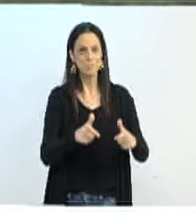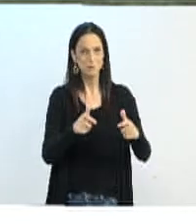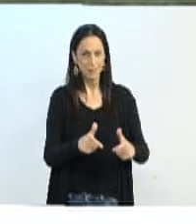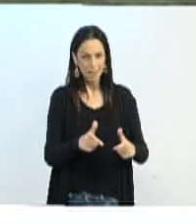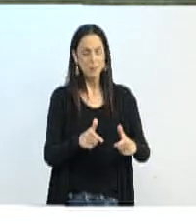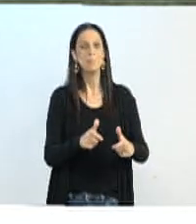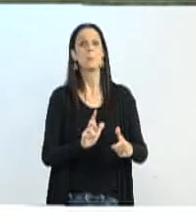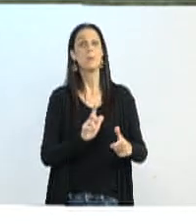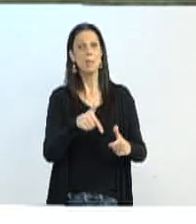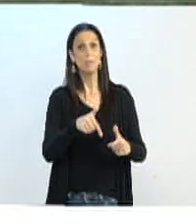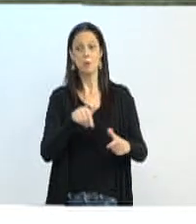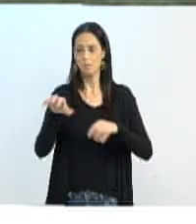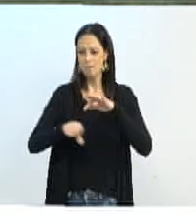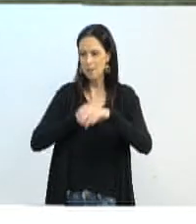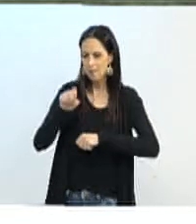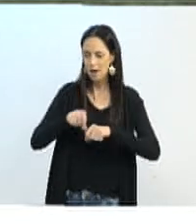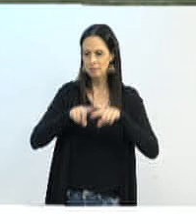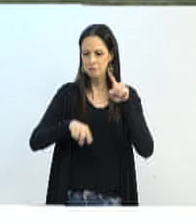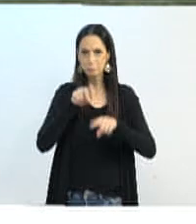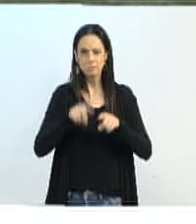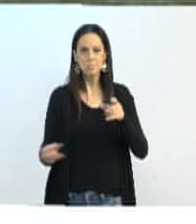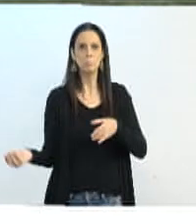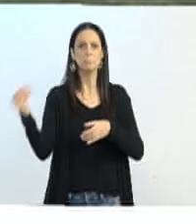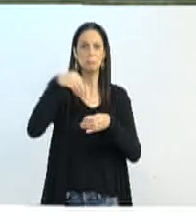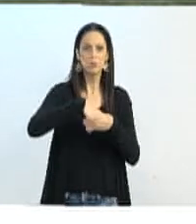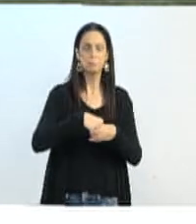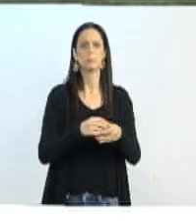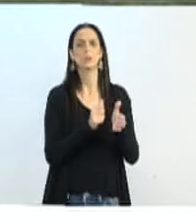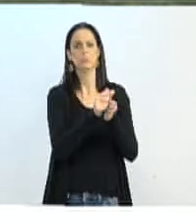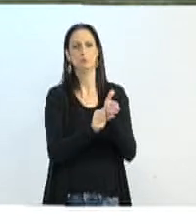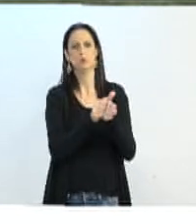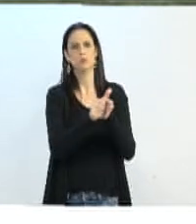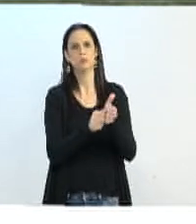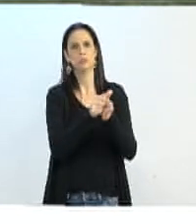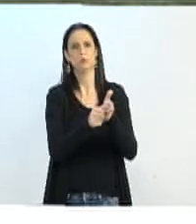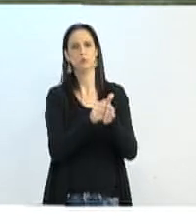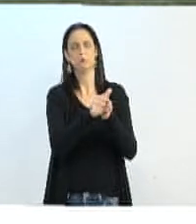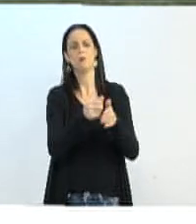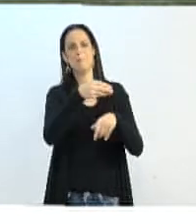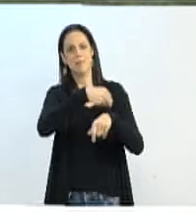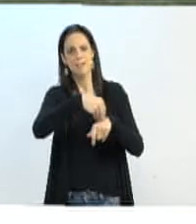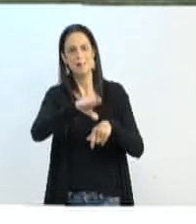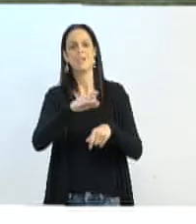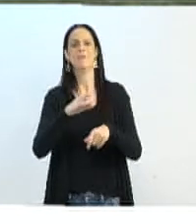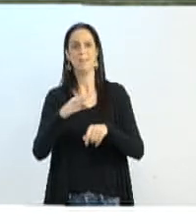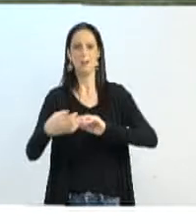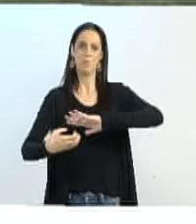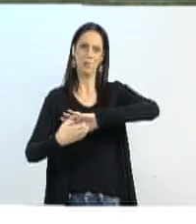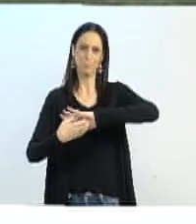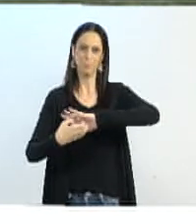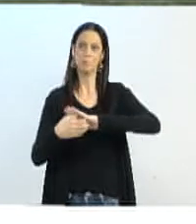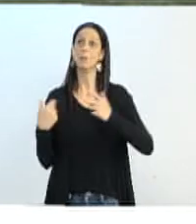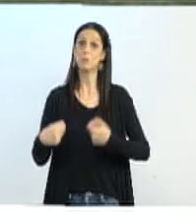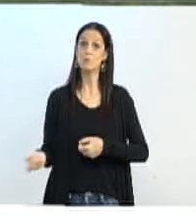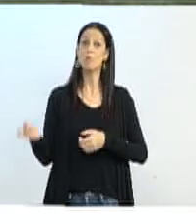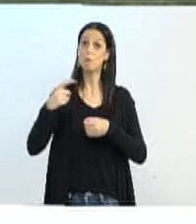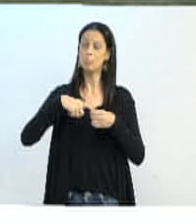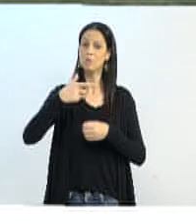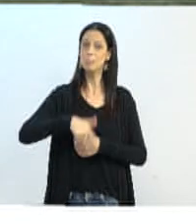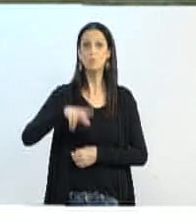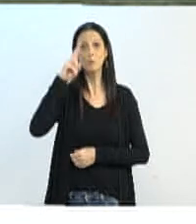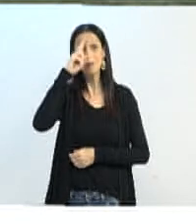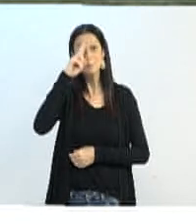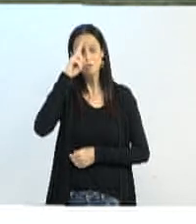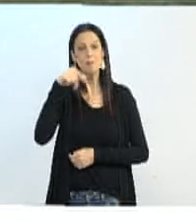trem, e eram levadas até o Alto Vale. E isso a gente precisa restaurar. Nós precisamos ter um pouco de história